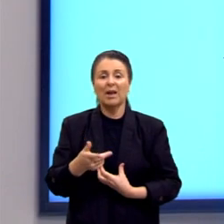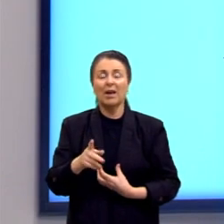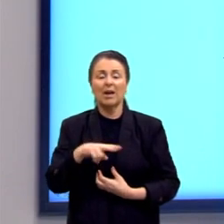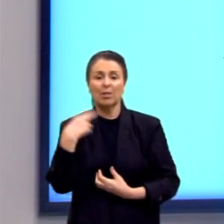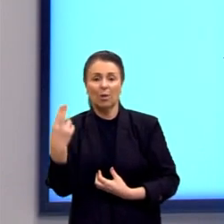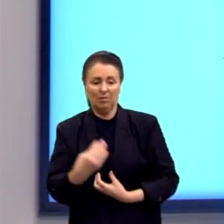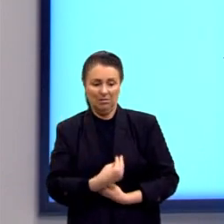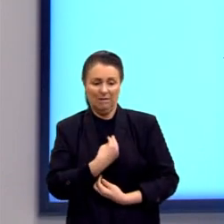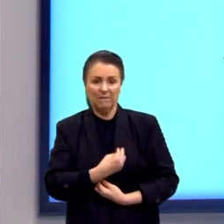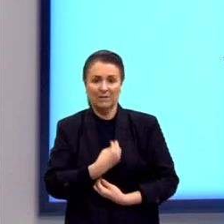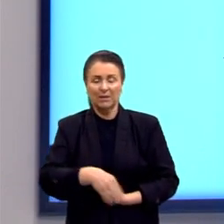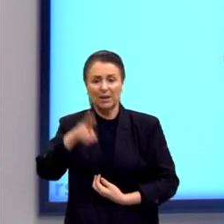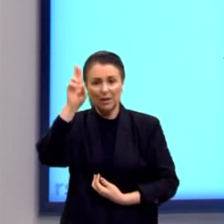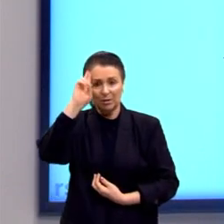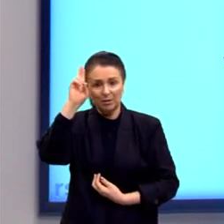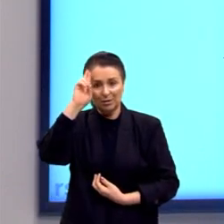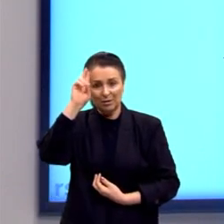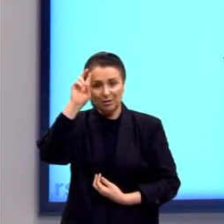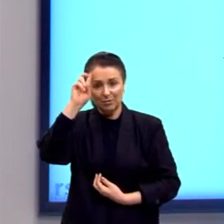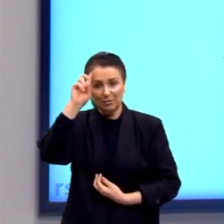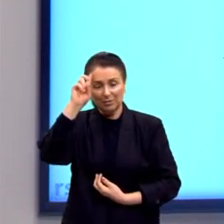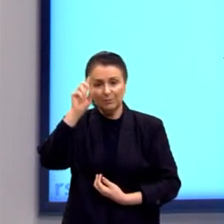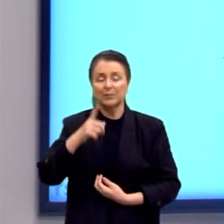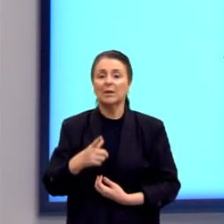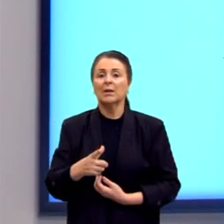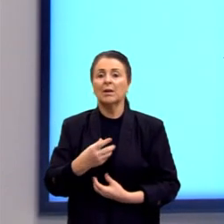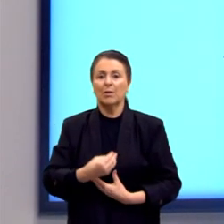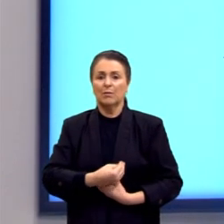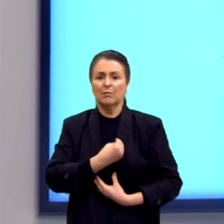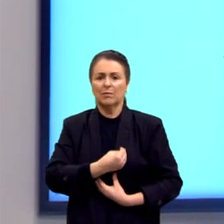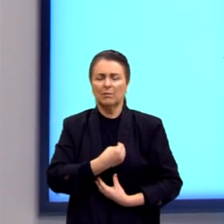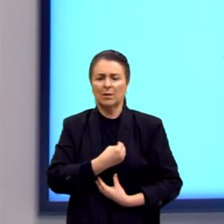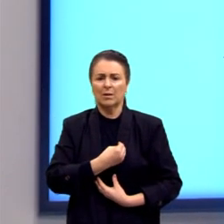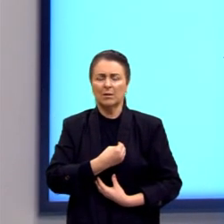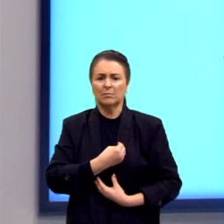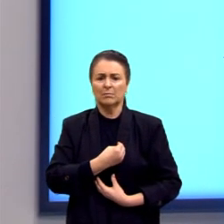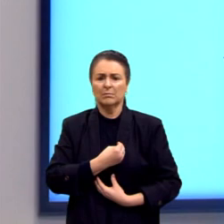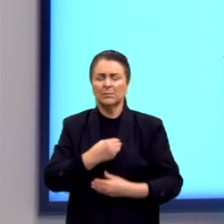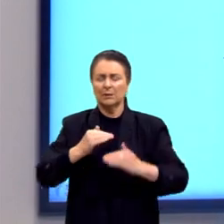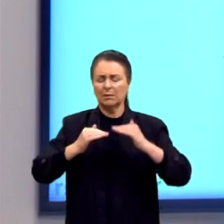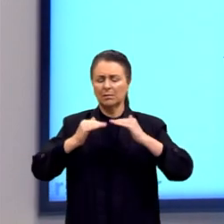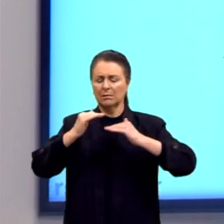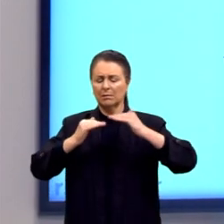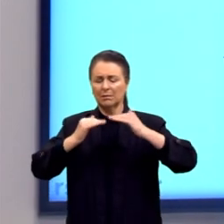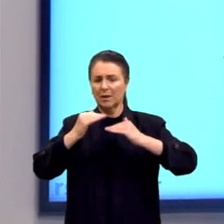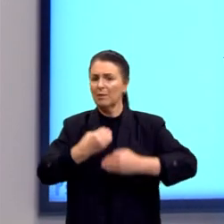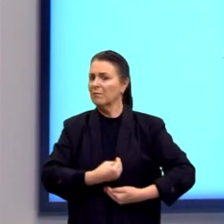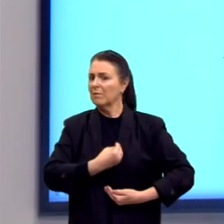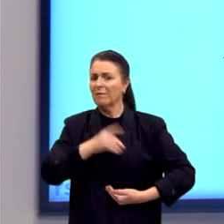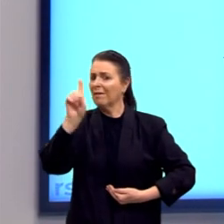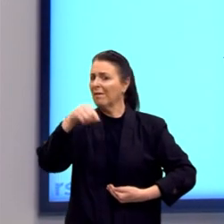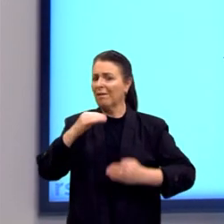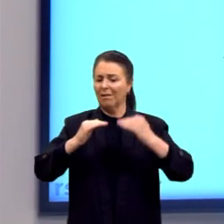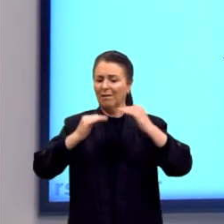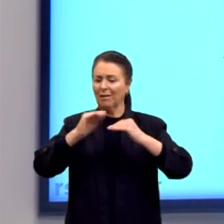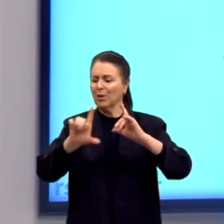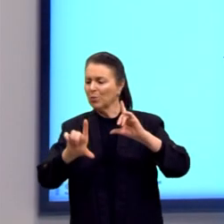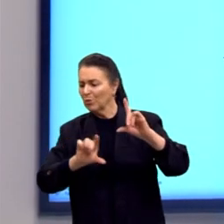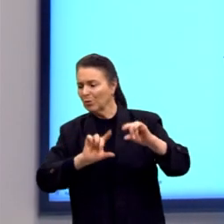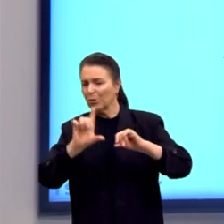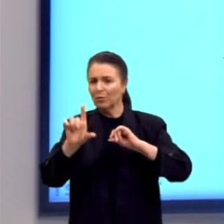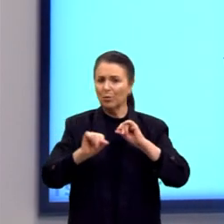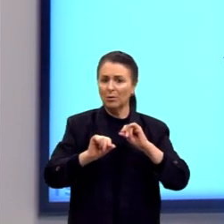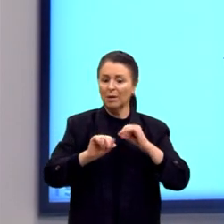existência. Existencialismo, viver é isto. Ficar se equilibrando o tempo todo entre escolhas e